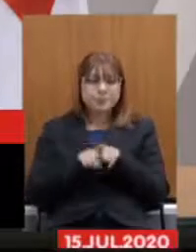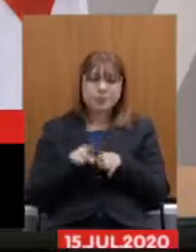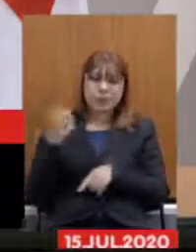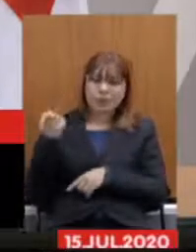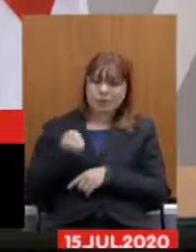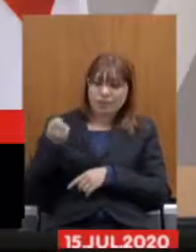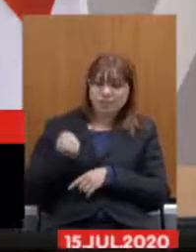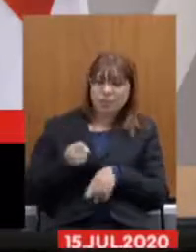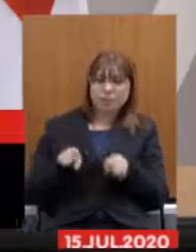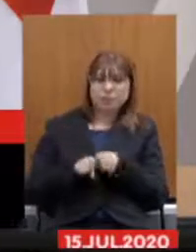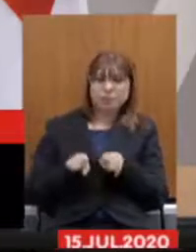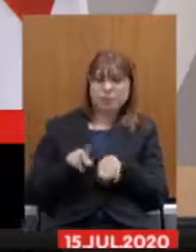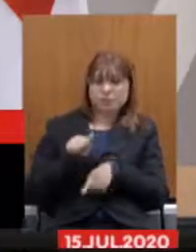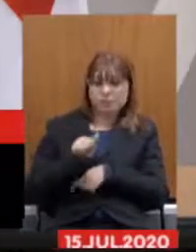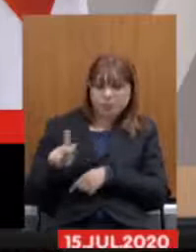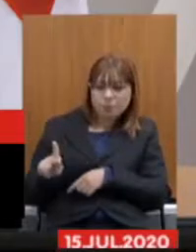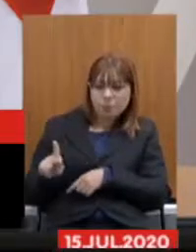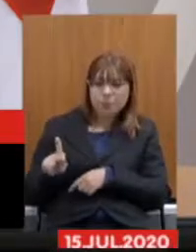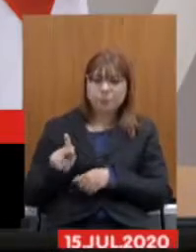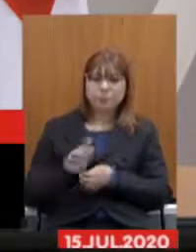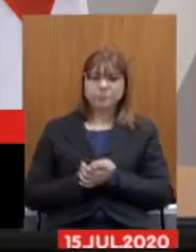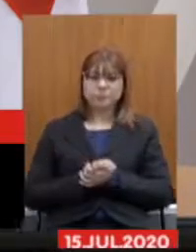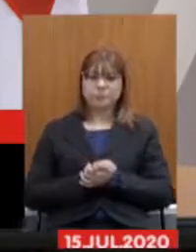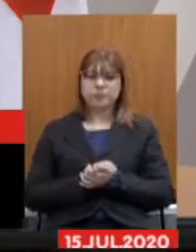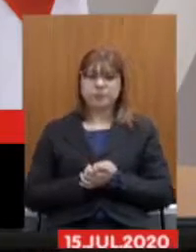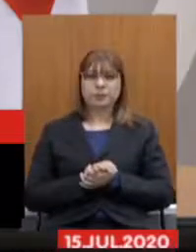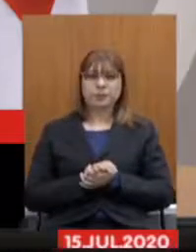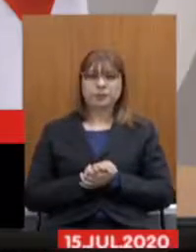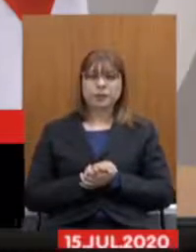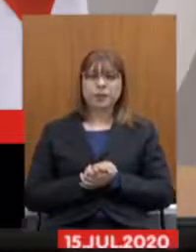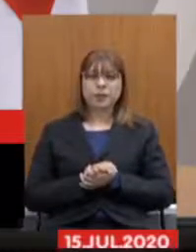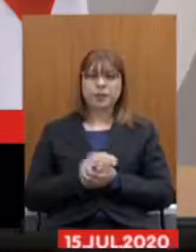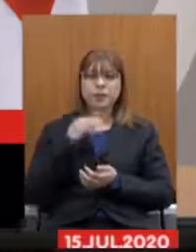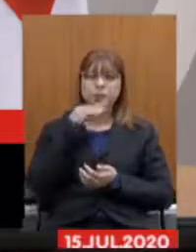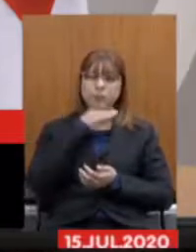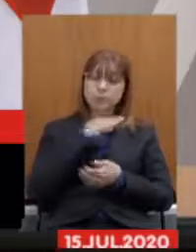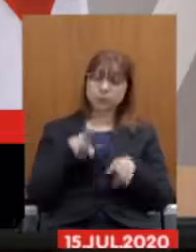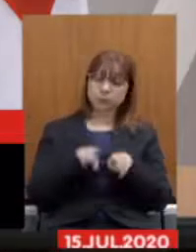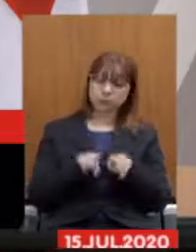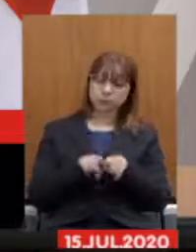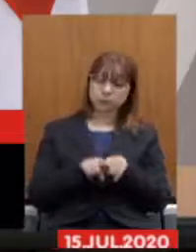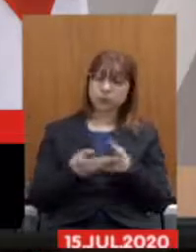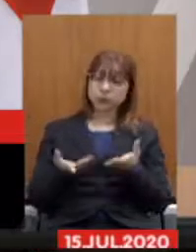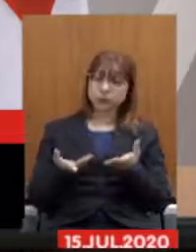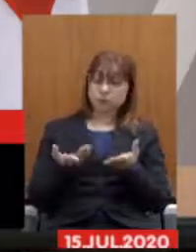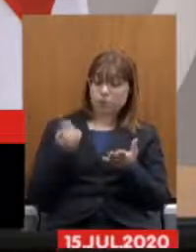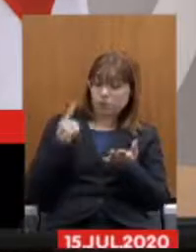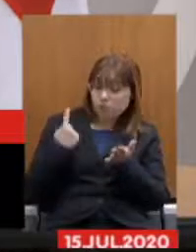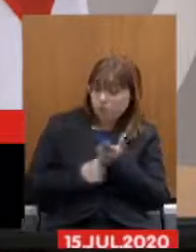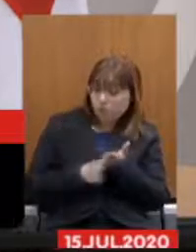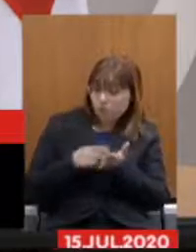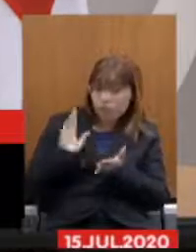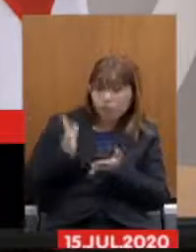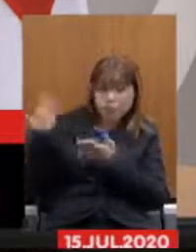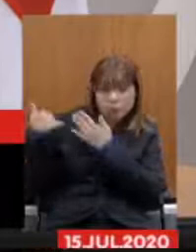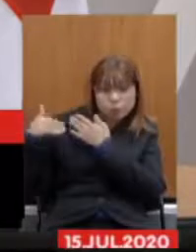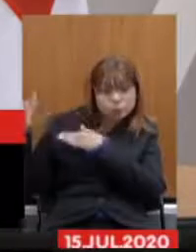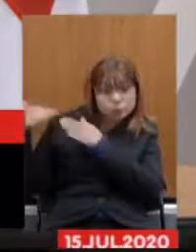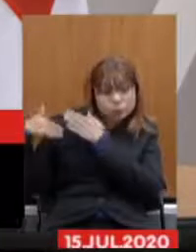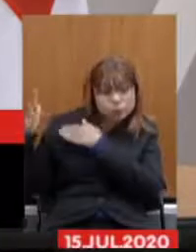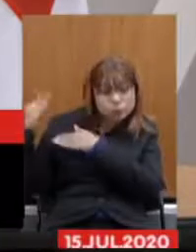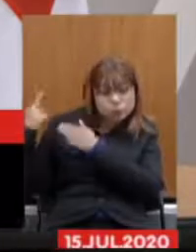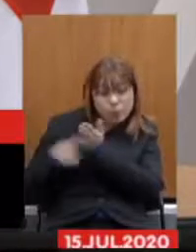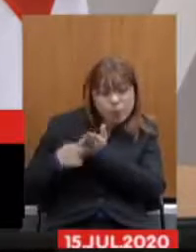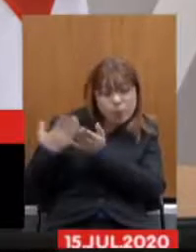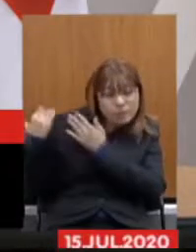pensionista e nós estamos quebrando com isso um pacto de geração que foi feito lá atrás